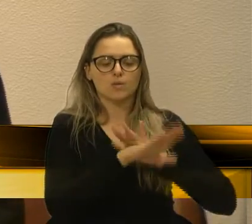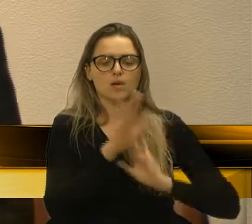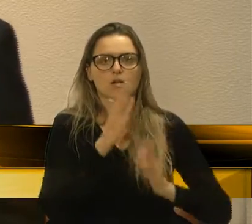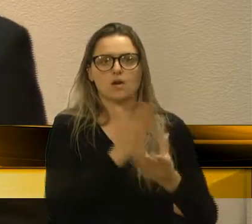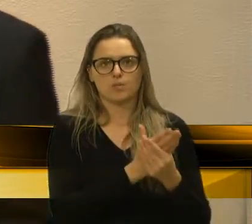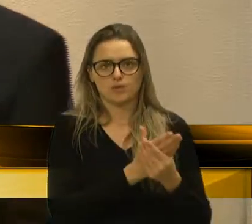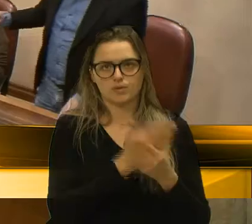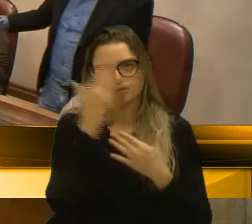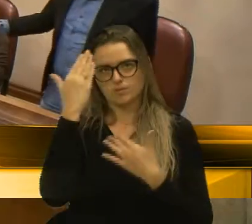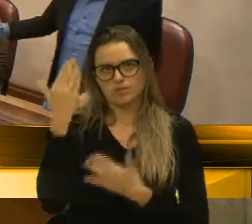presidente. Muito obrigado.